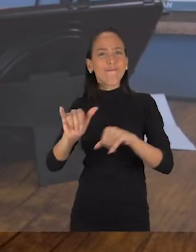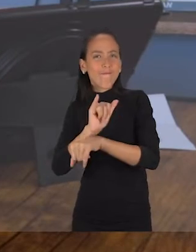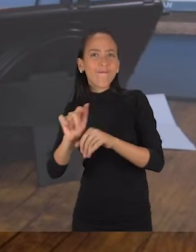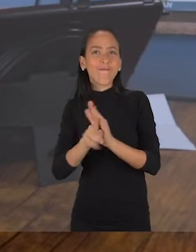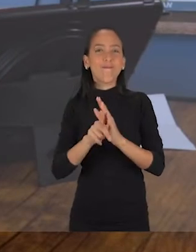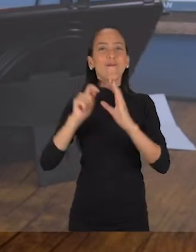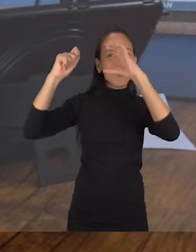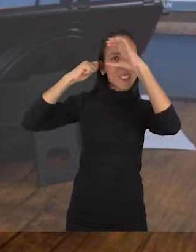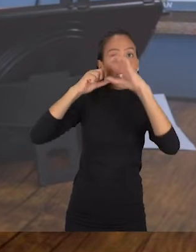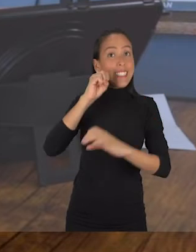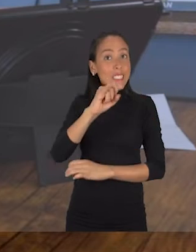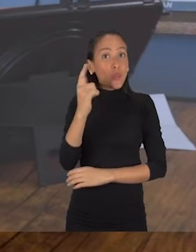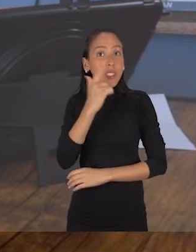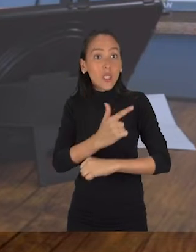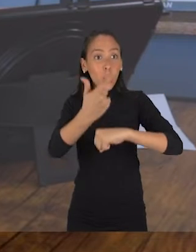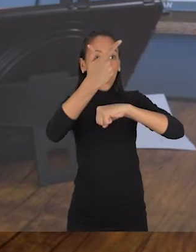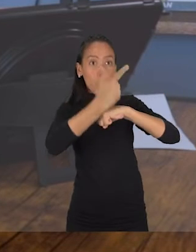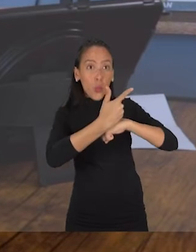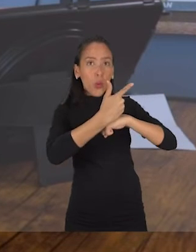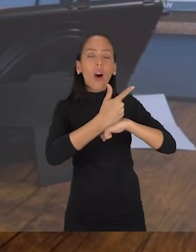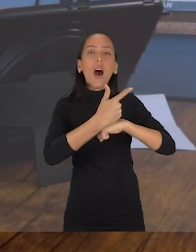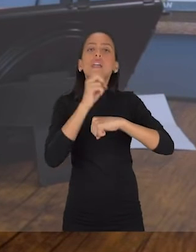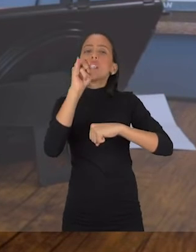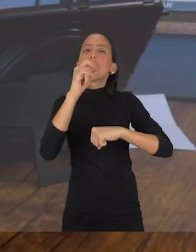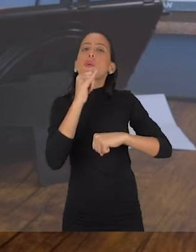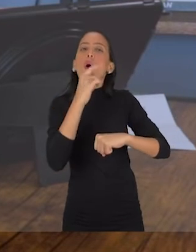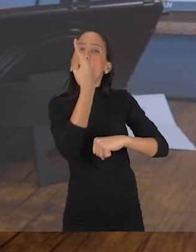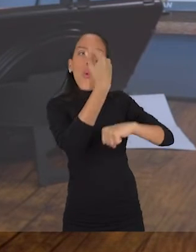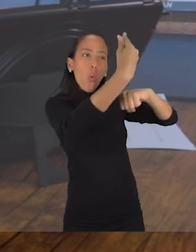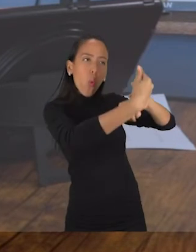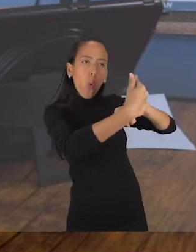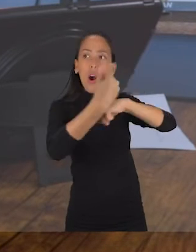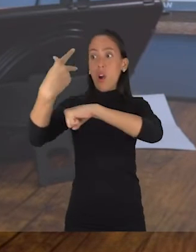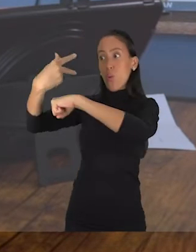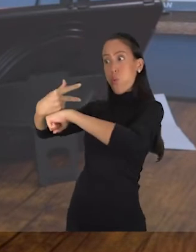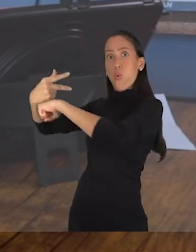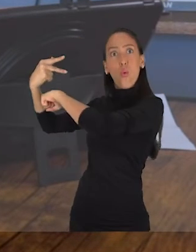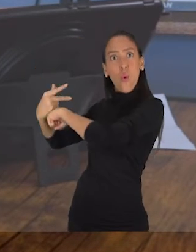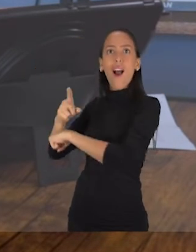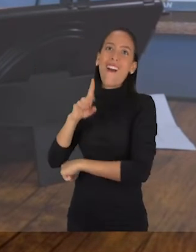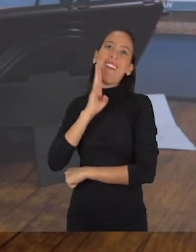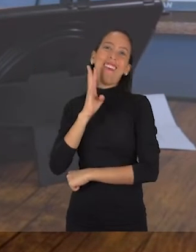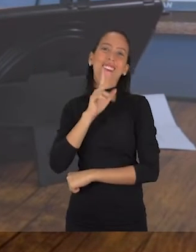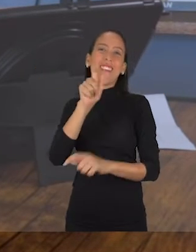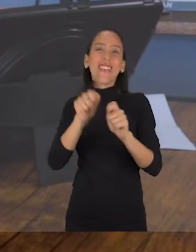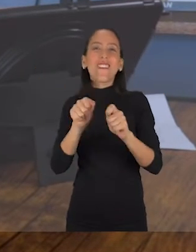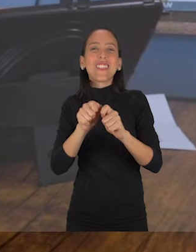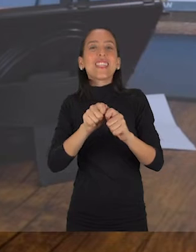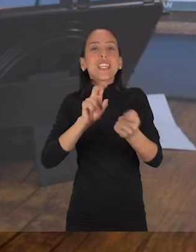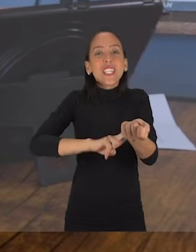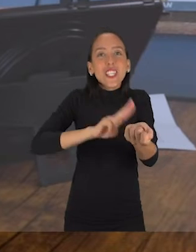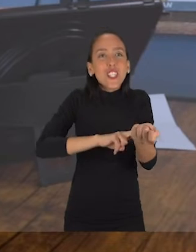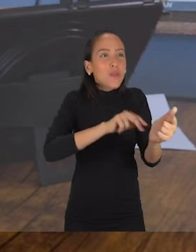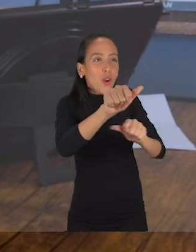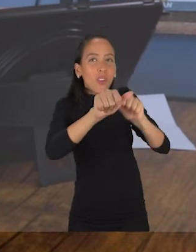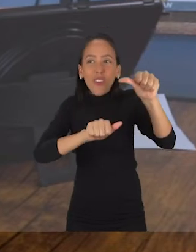você conseguiu gravar o seu conteúdo em mais uma câmera, isso é muito legal, porque aí você consegue mudar esses planos e isso dá ritmo pro seu vídeo.